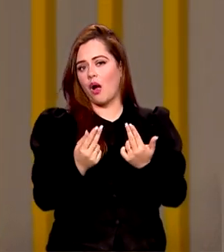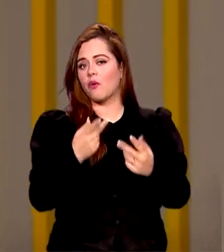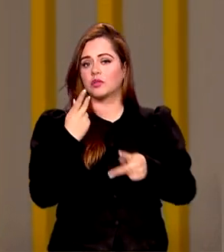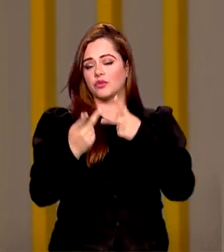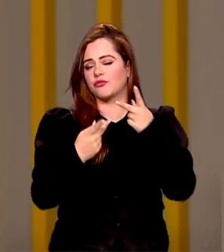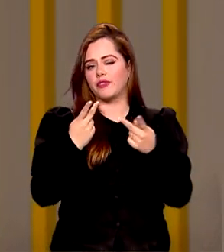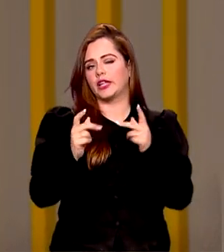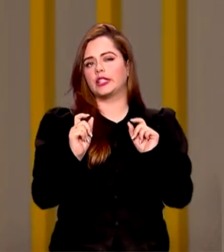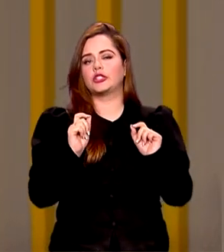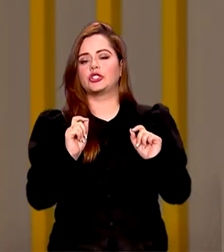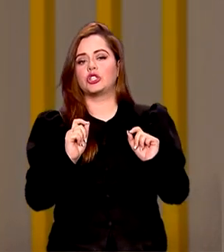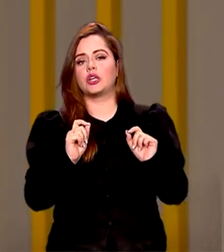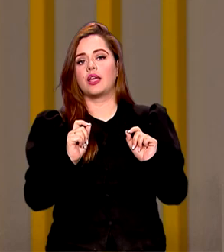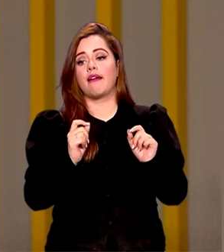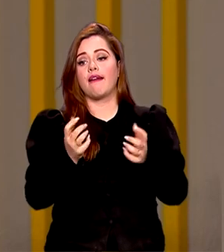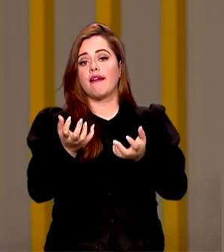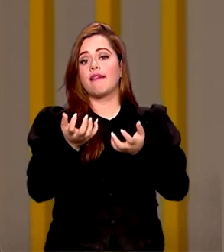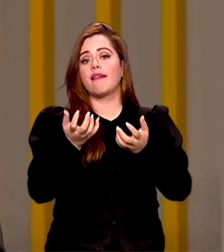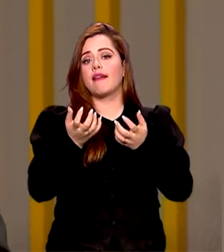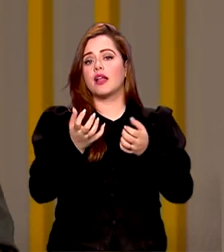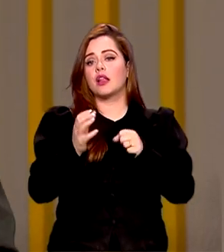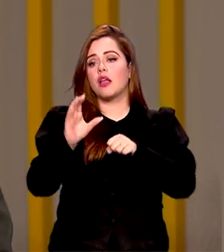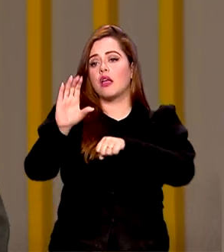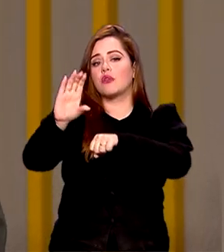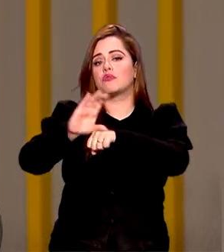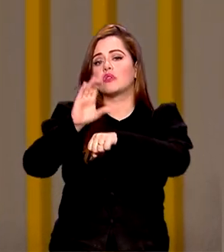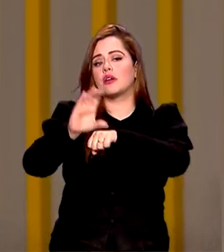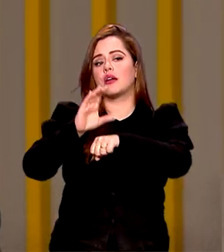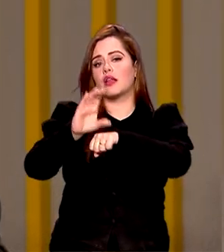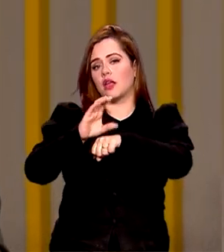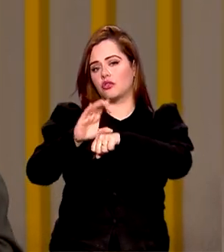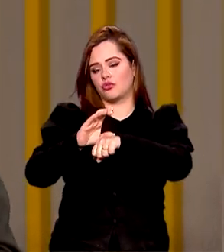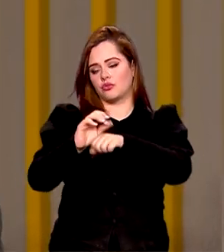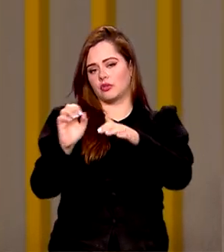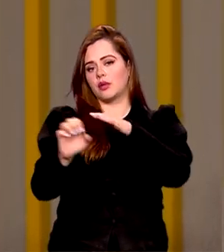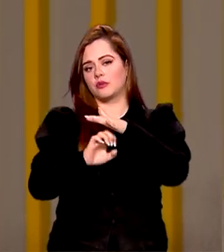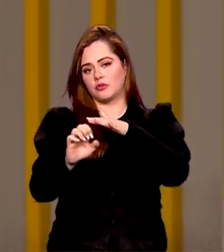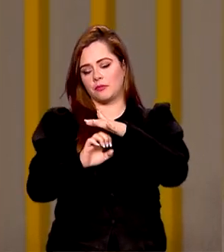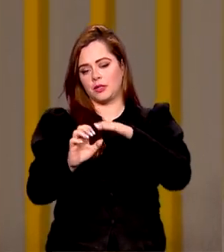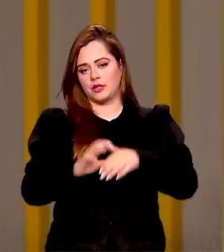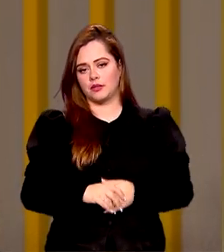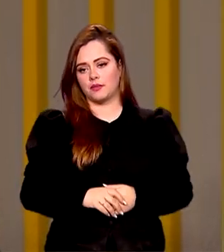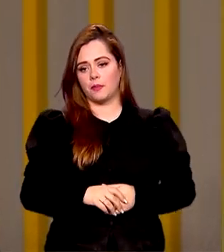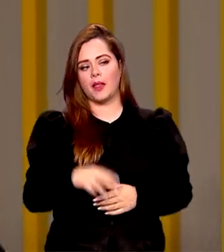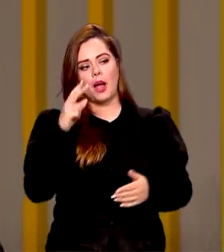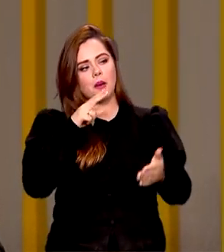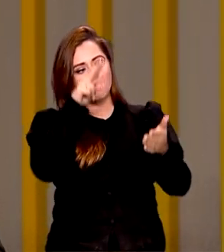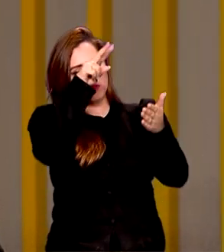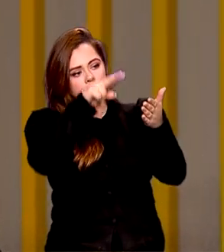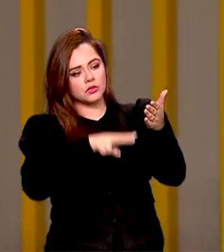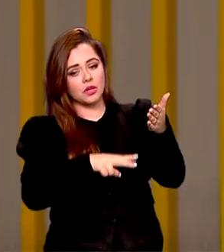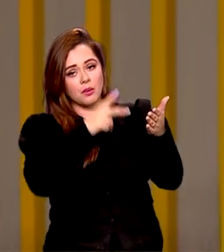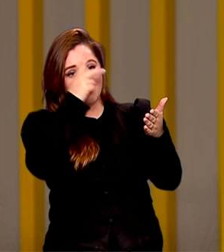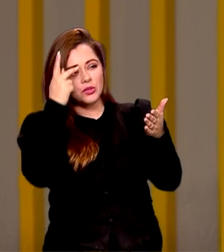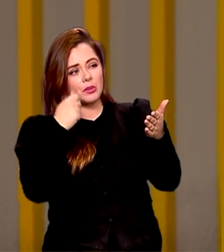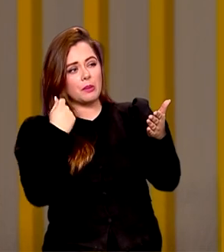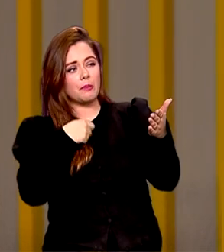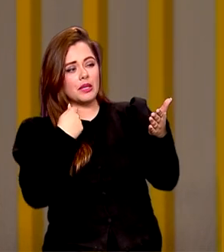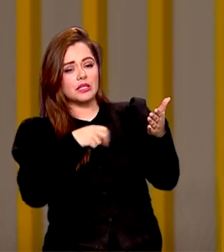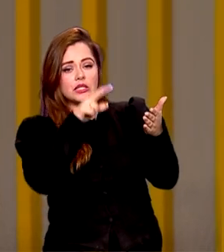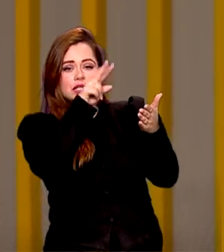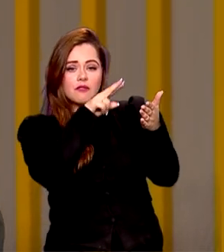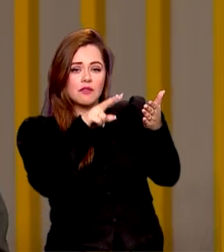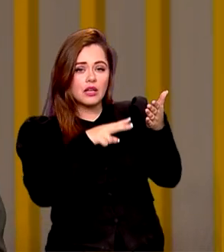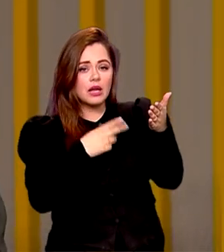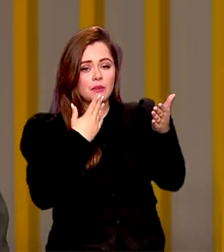trata aí de conseguir um empréstimo, né? A pessoa tem que apresentar um avalista que dê as garantias. Isso não é diferente quando se trata